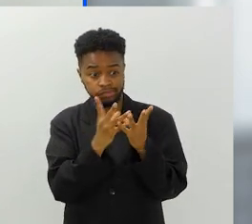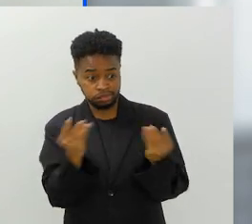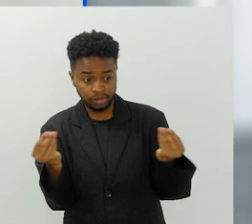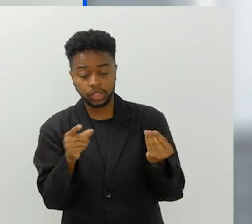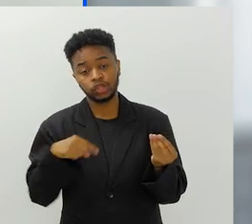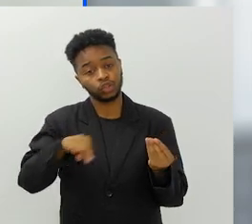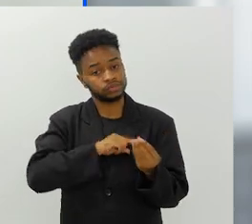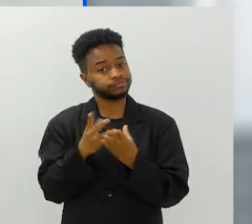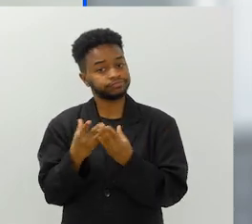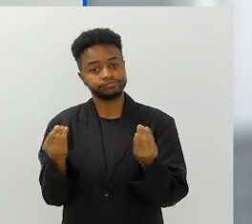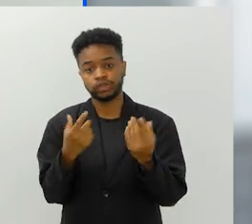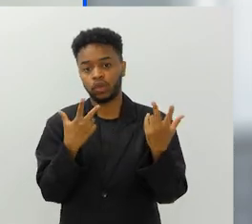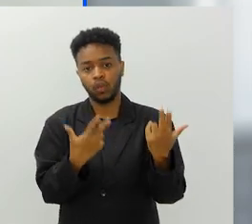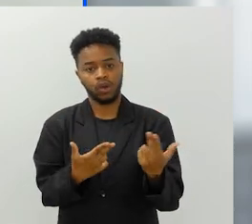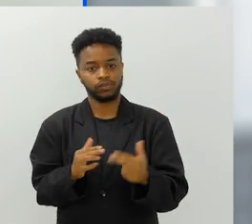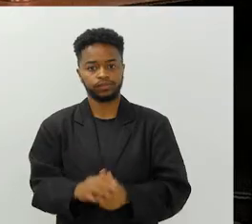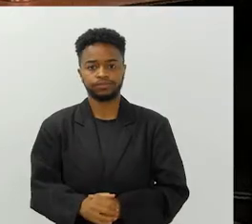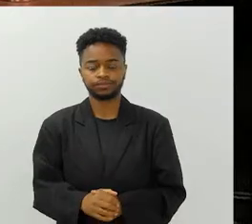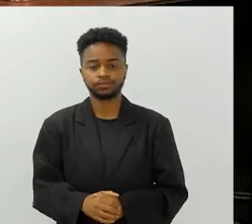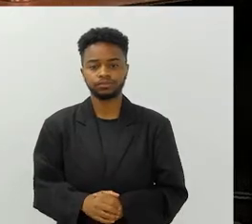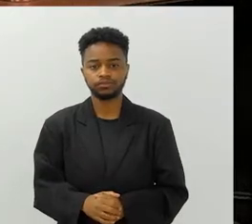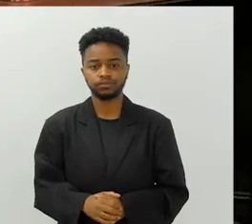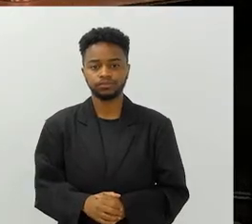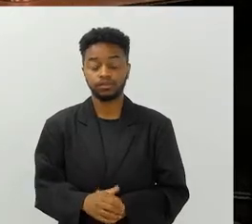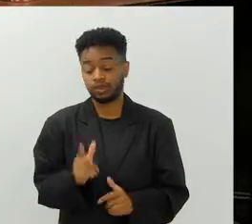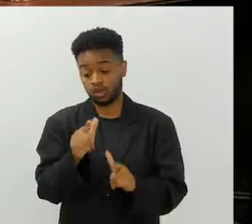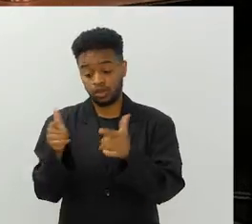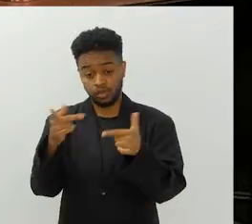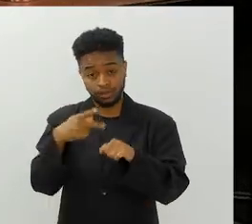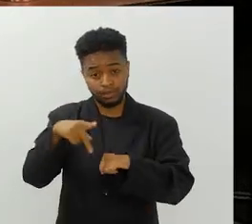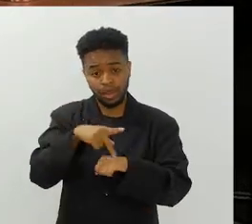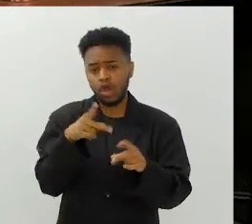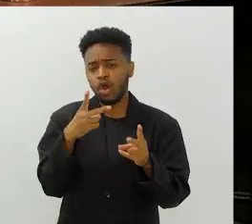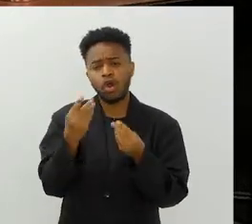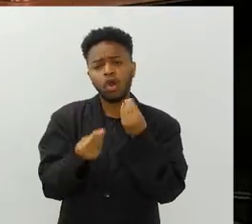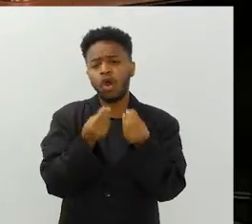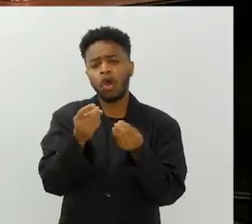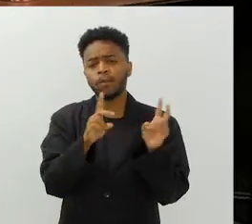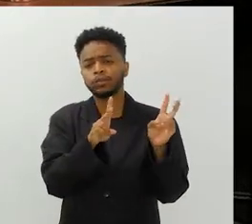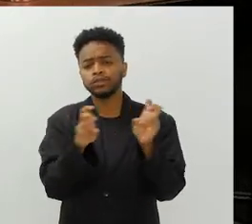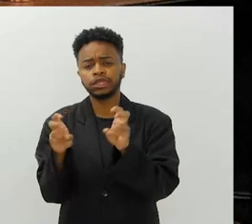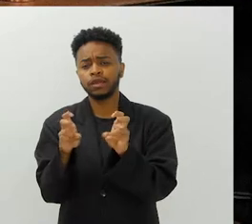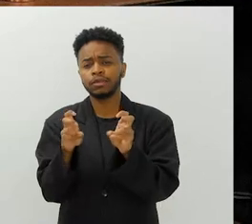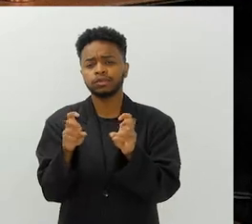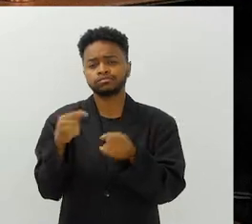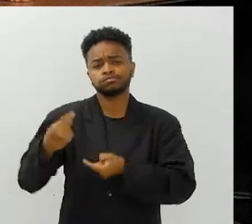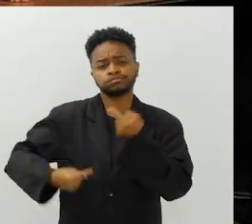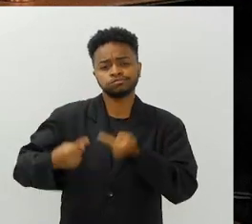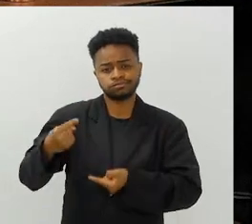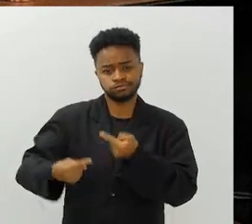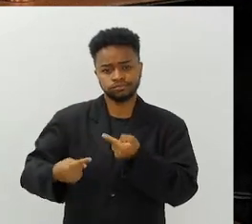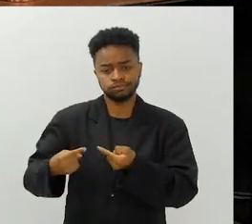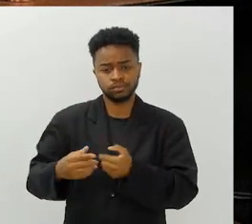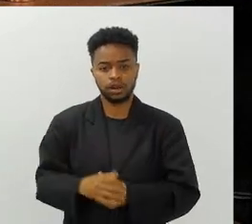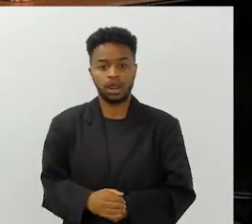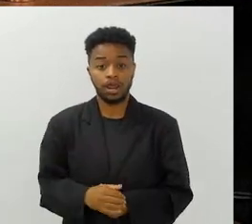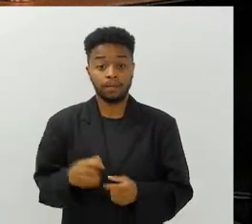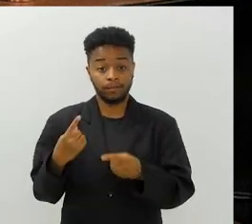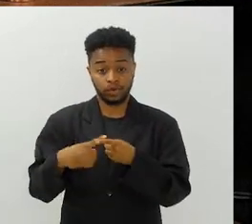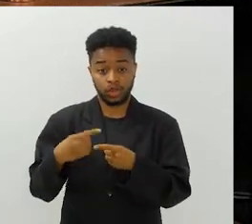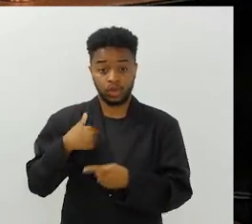morre. É simples assim. Nathalie, no âmbito internacional, como é que essa questão é tratada?